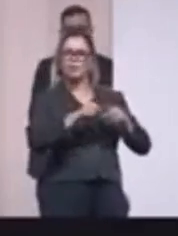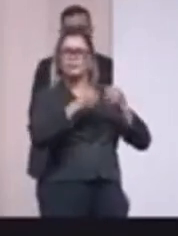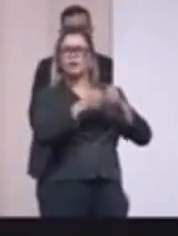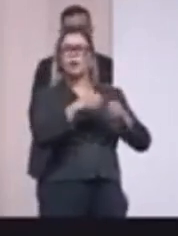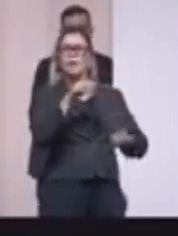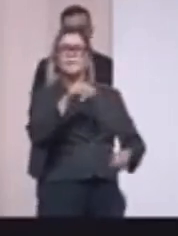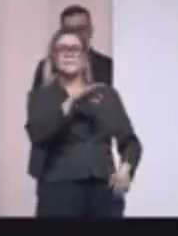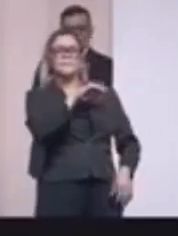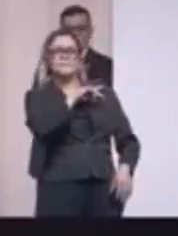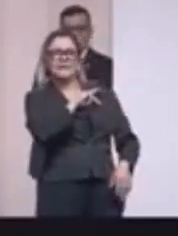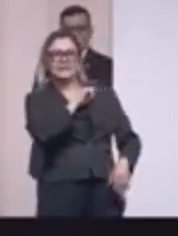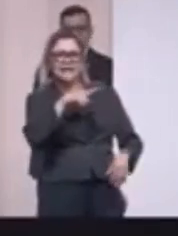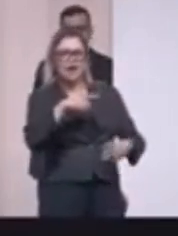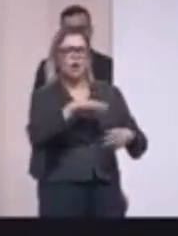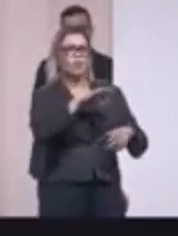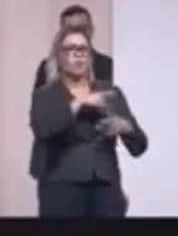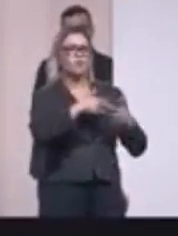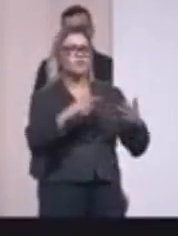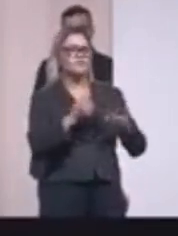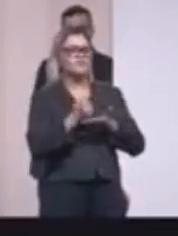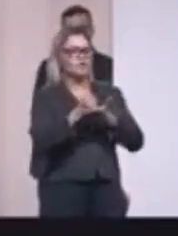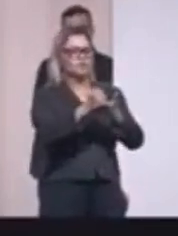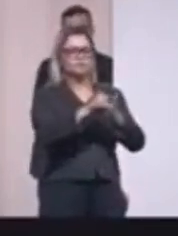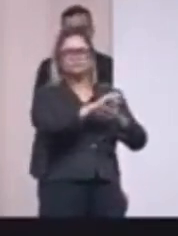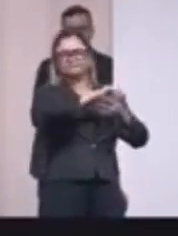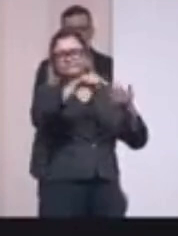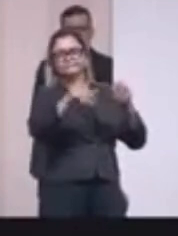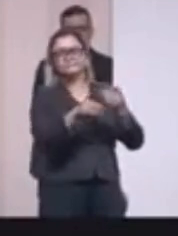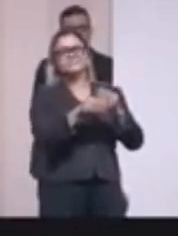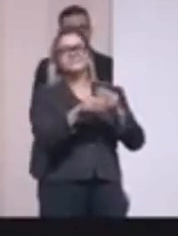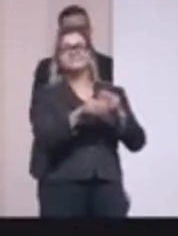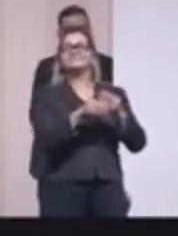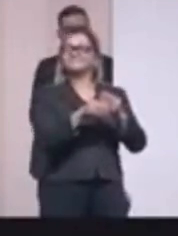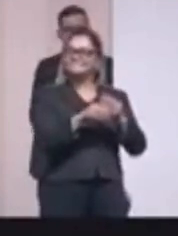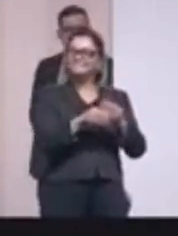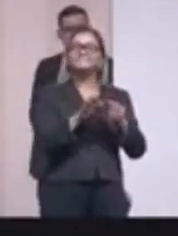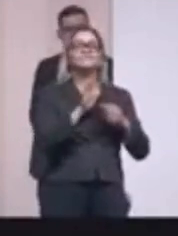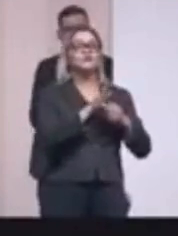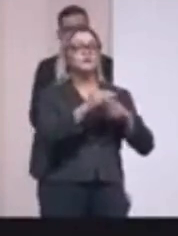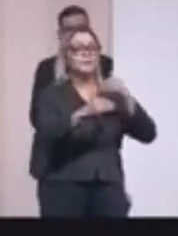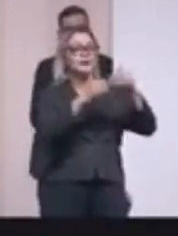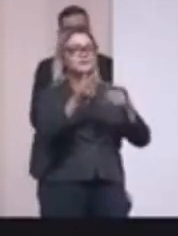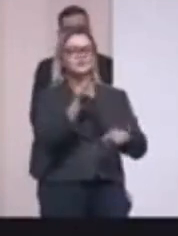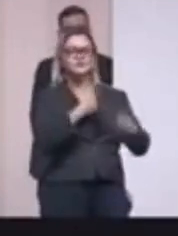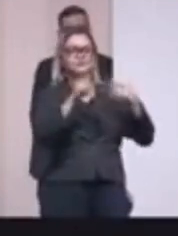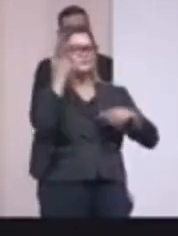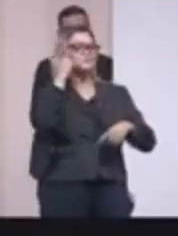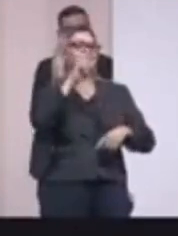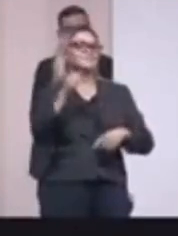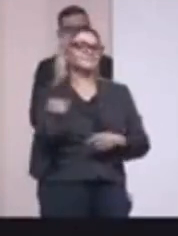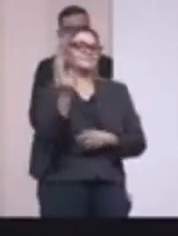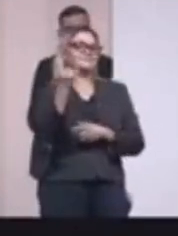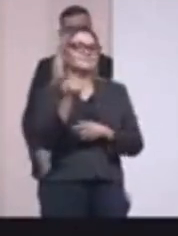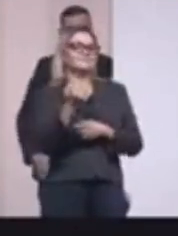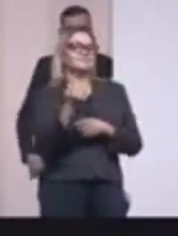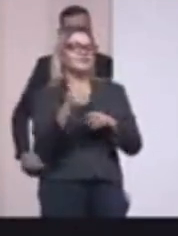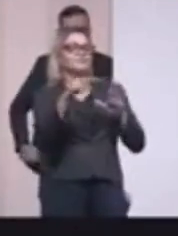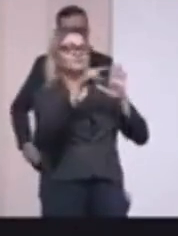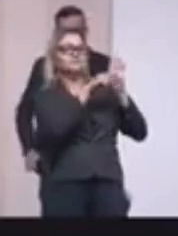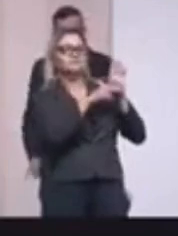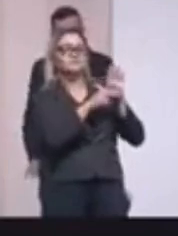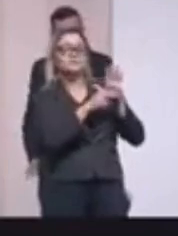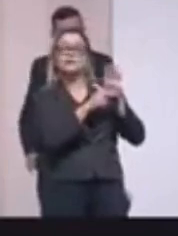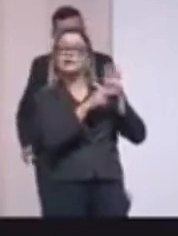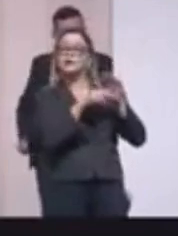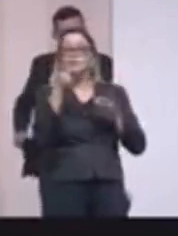polícia penal, entrega de viaturas, enfim, estamos dando aí passos muito importantes para estabelecer aqui no